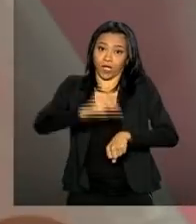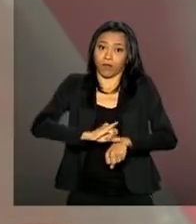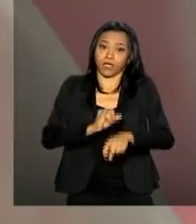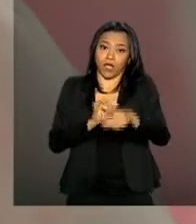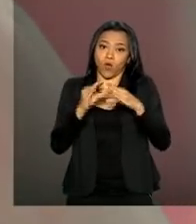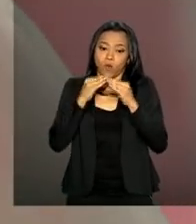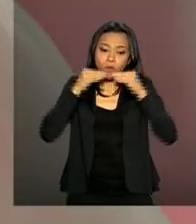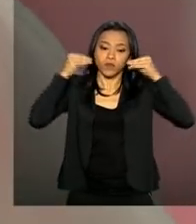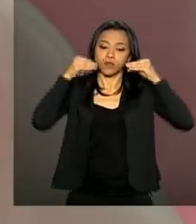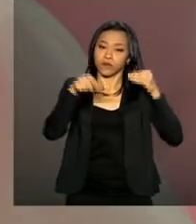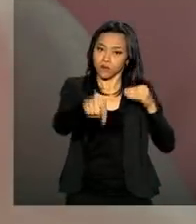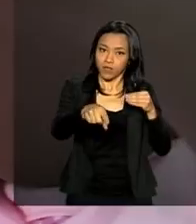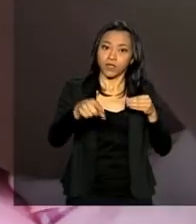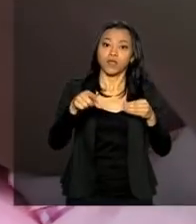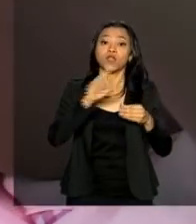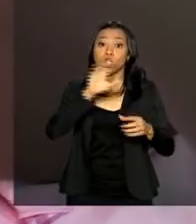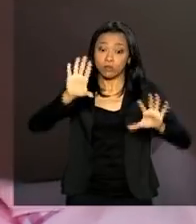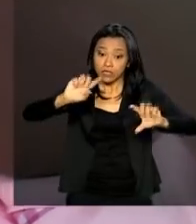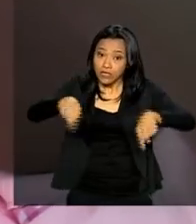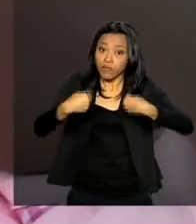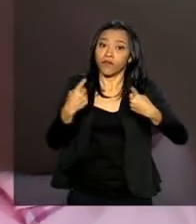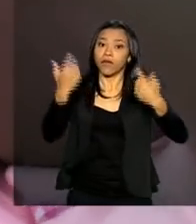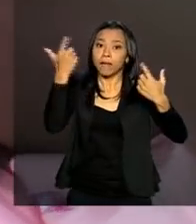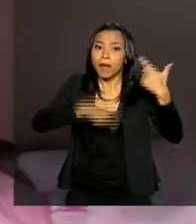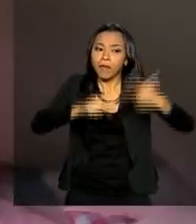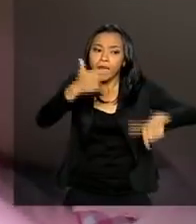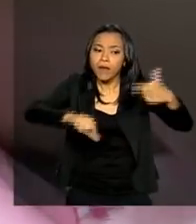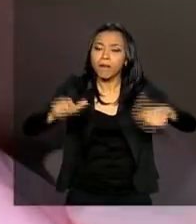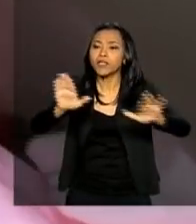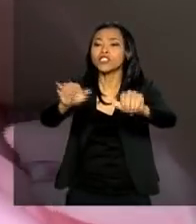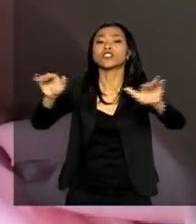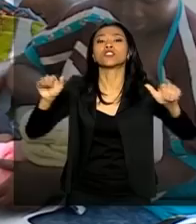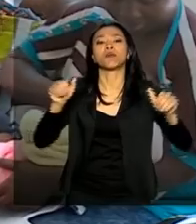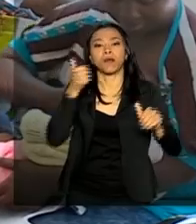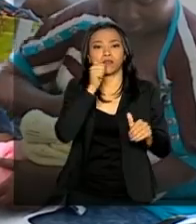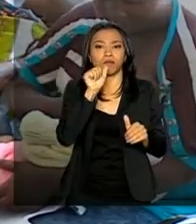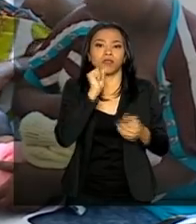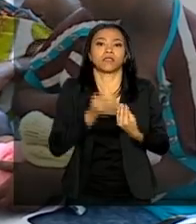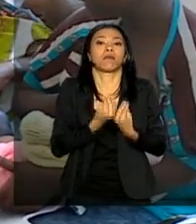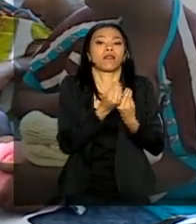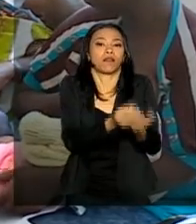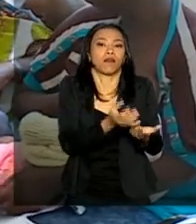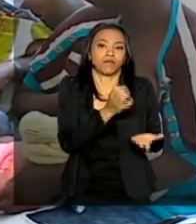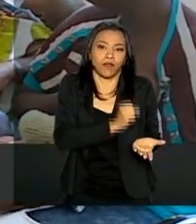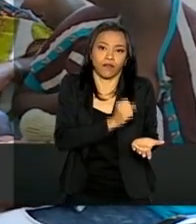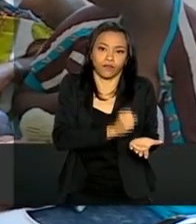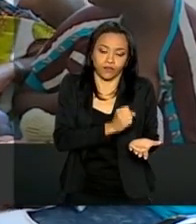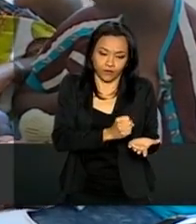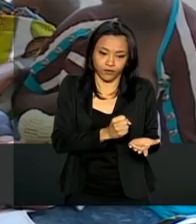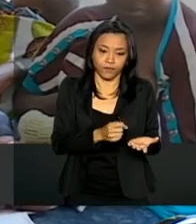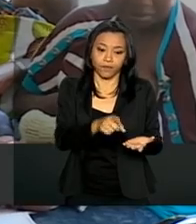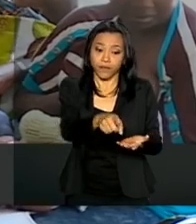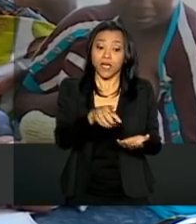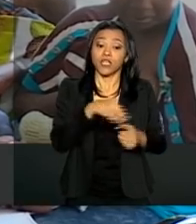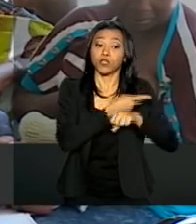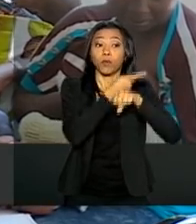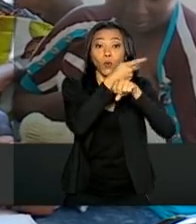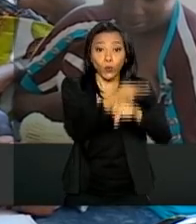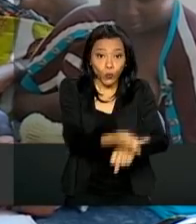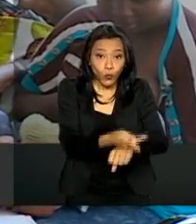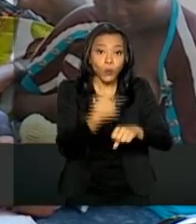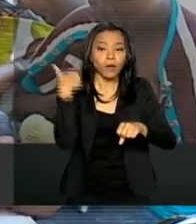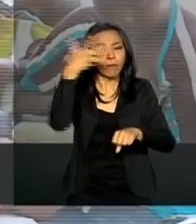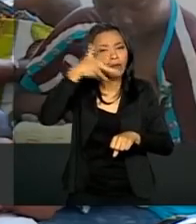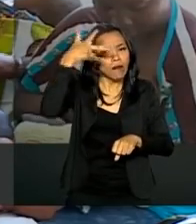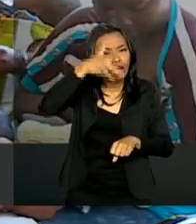desafio é conscientizar mais mães para a doação. Para encontrarmos as doadoras, nós vamos às unidades sanitárias, fazemos